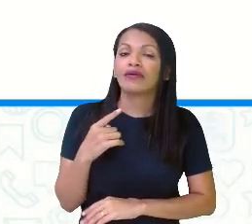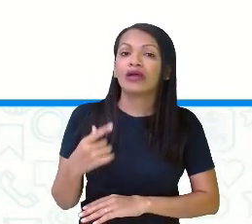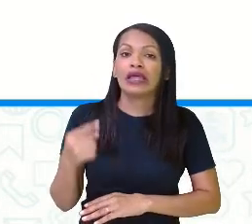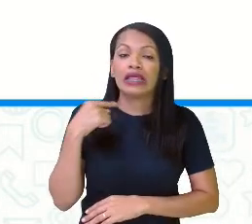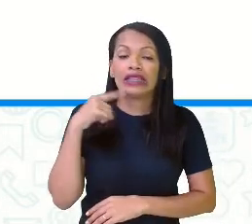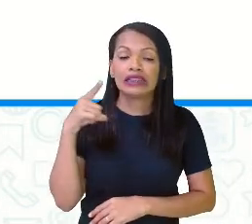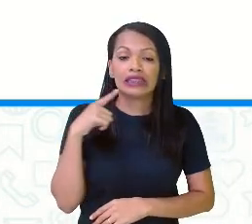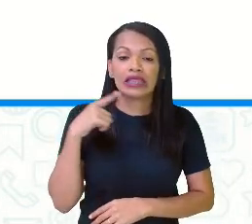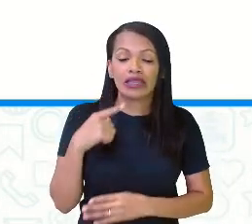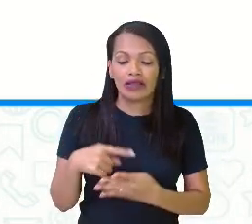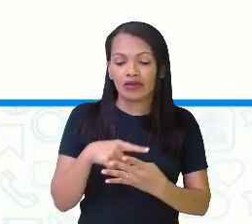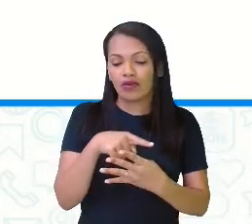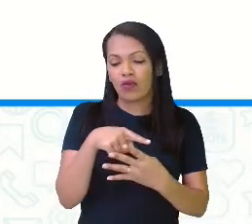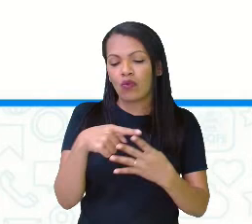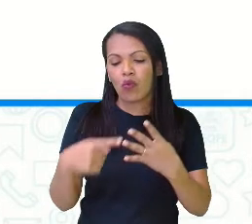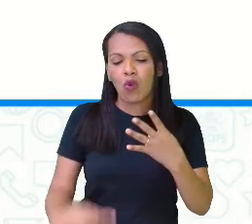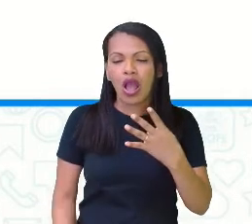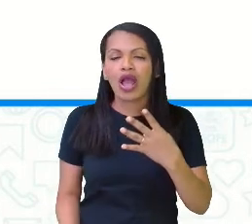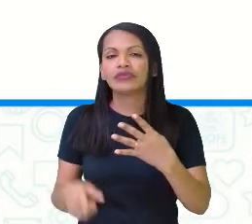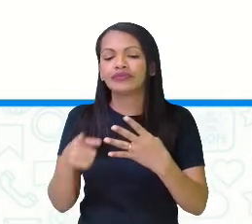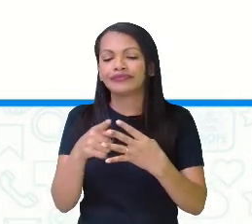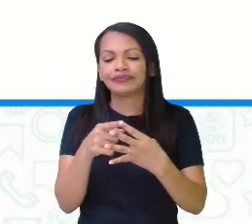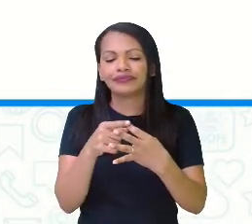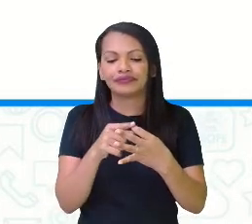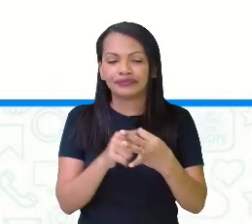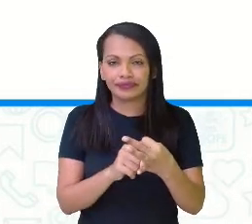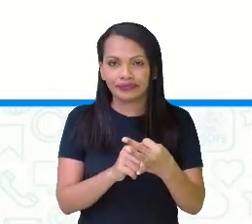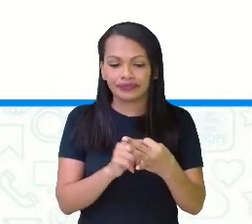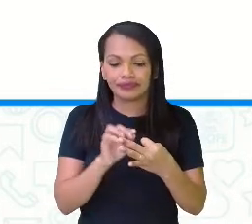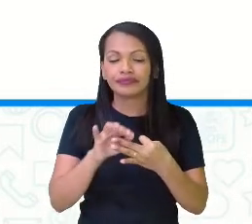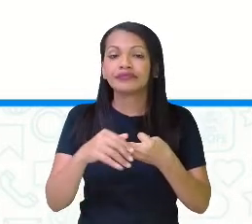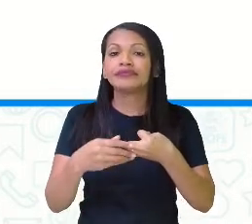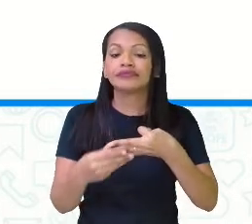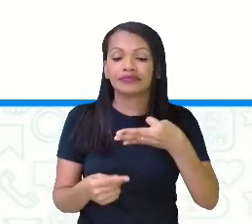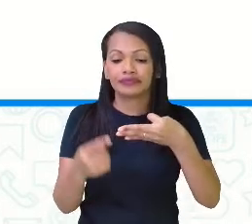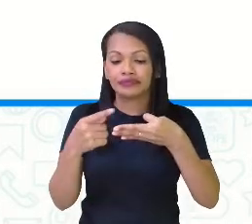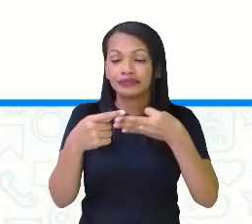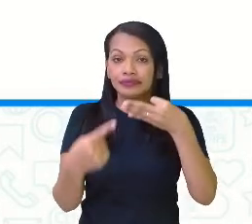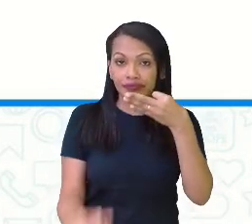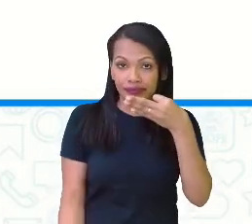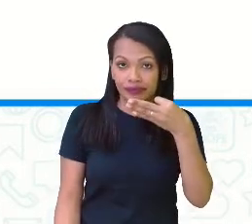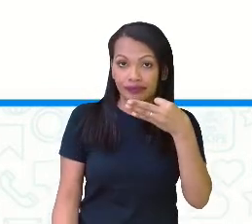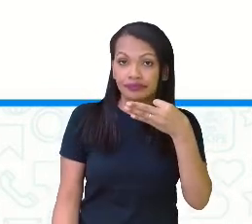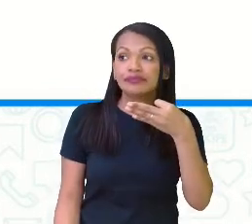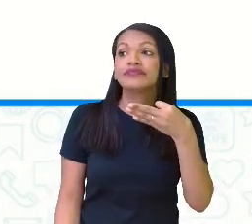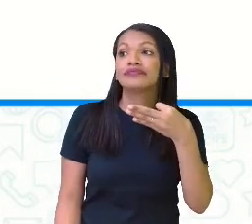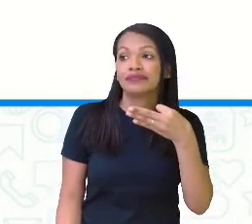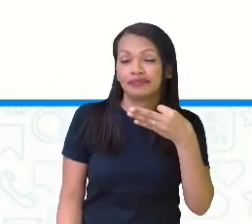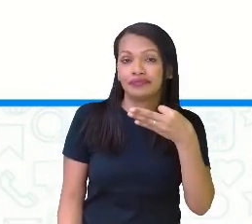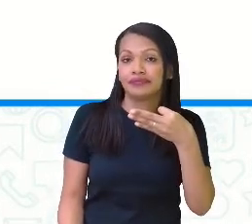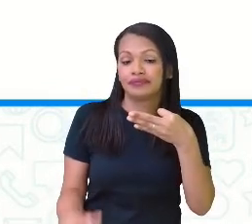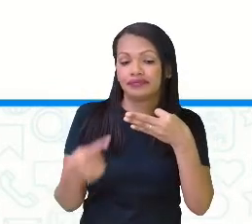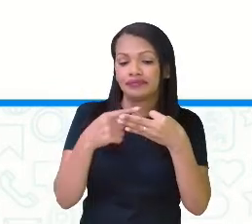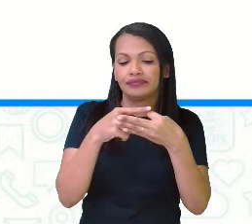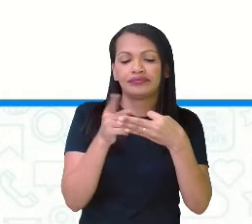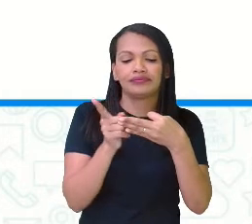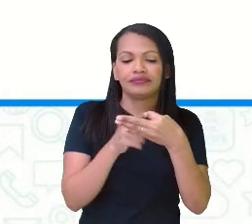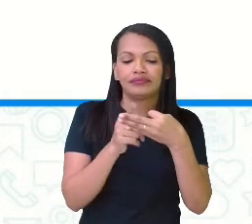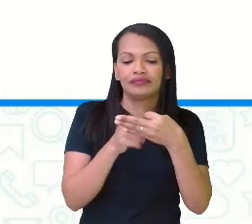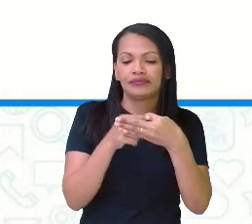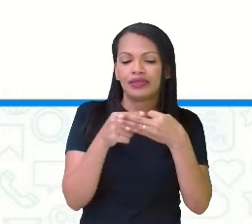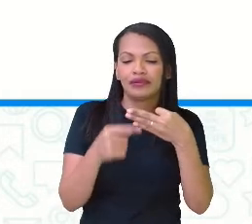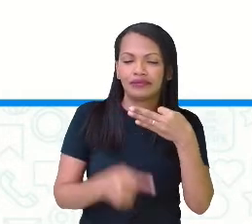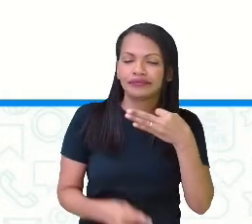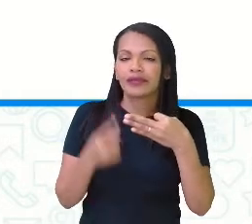das quatro partes que eu dividi o meu inteiro, o meu disco. Eu tenho uma